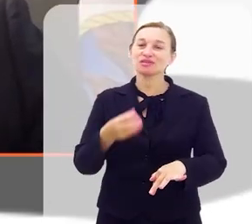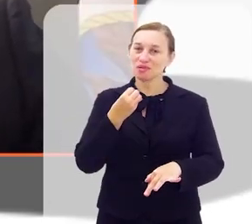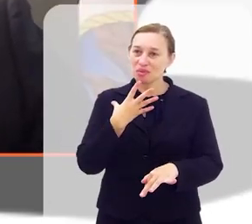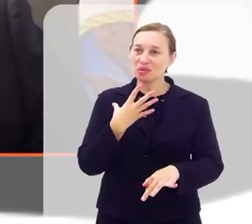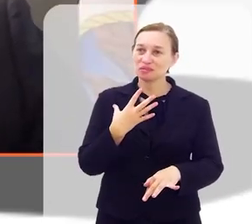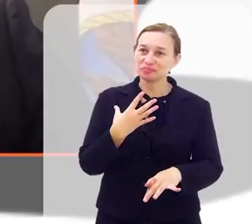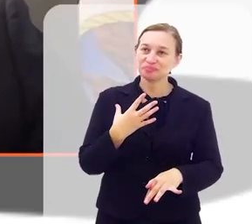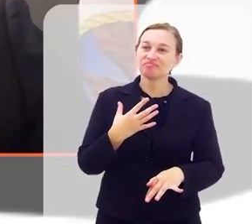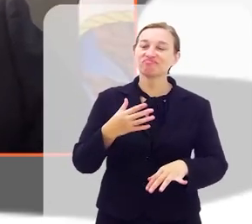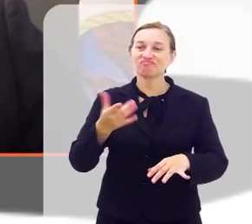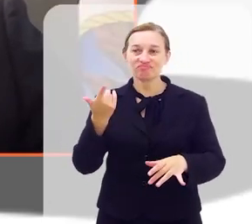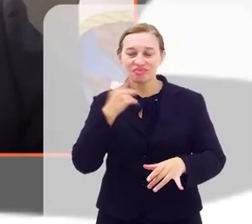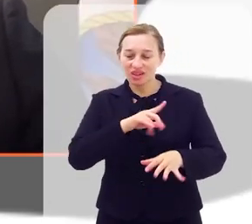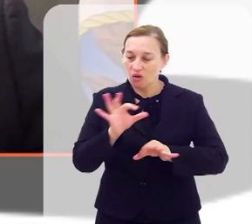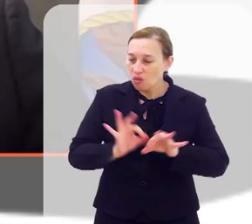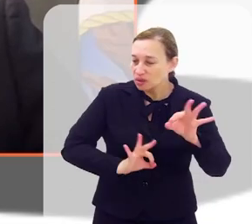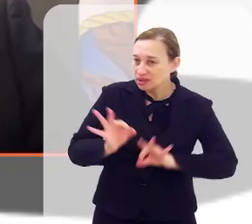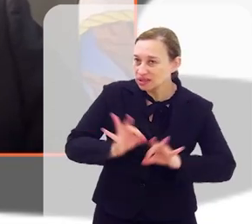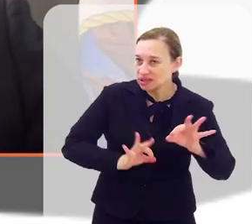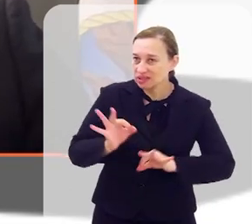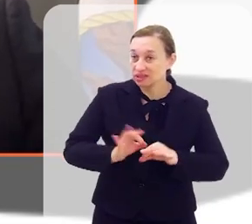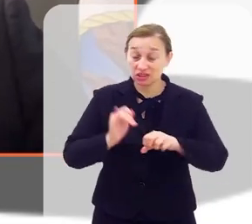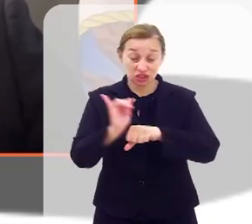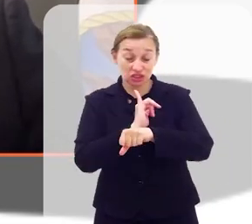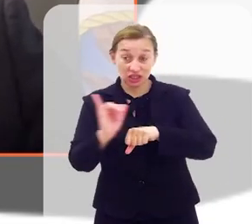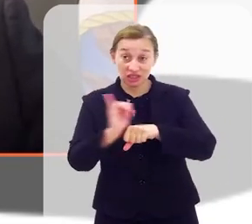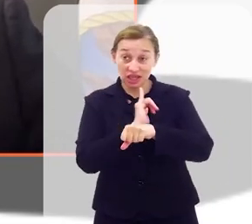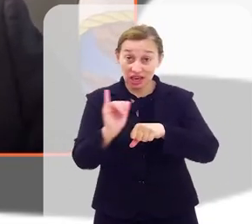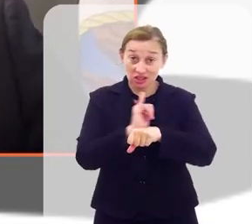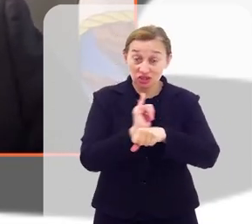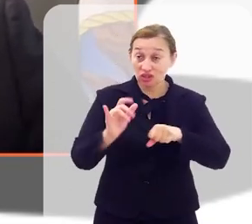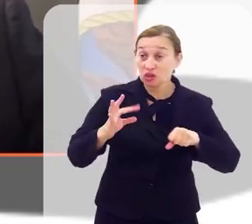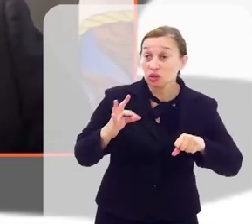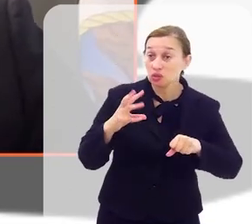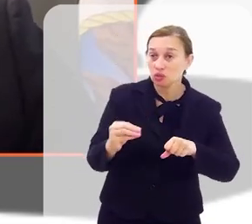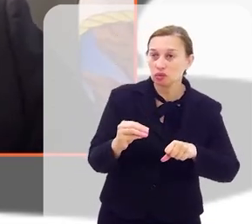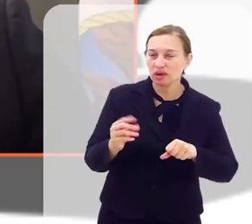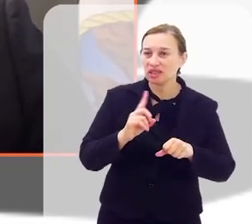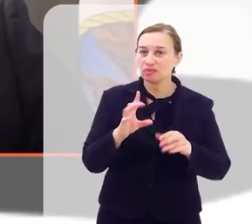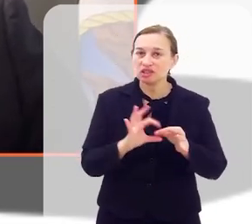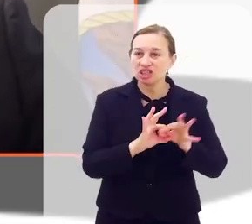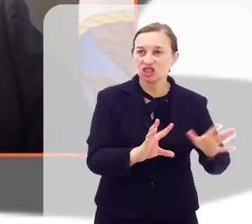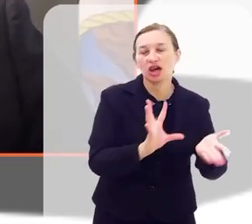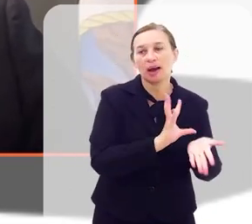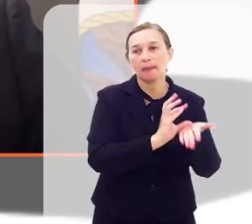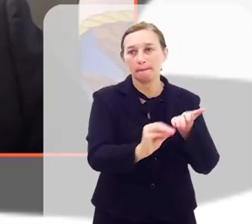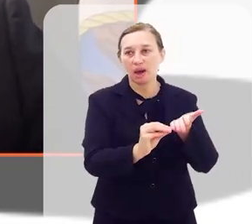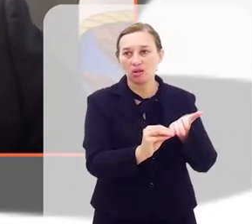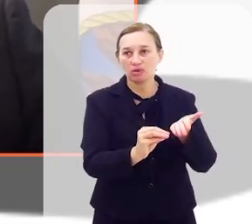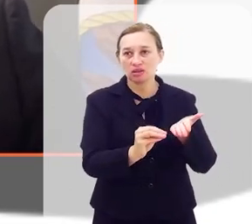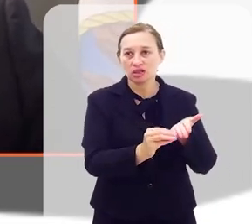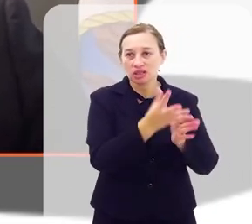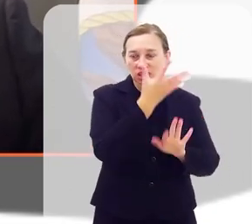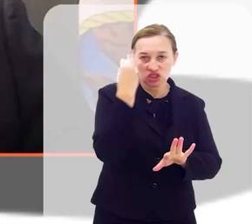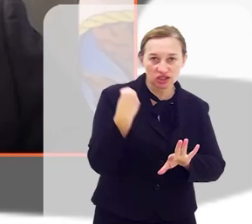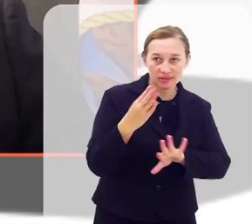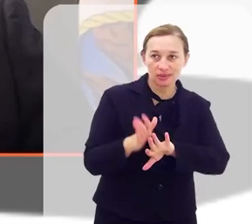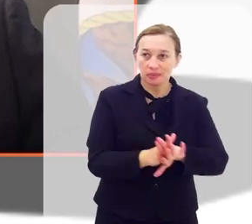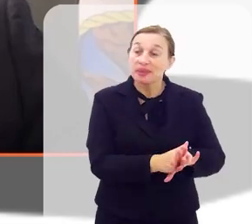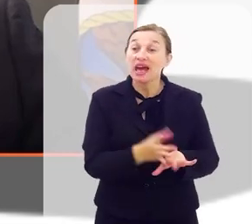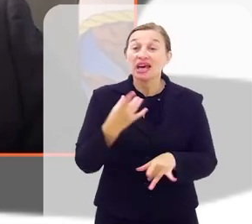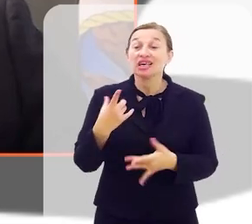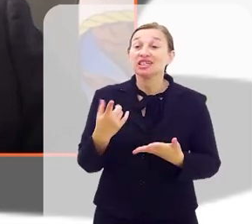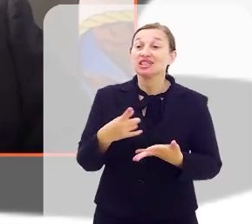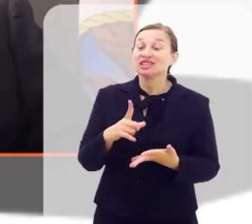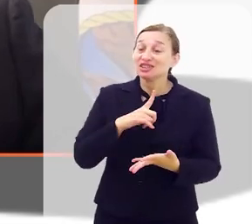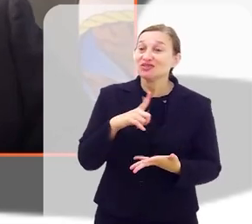organizado, criamos procedimentos para que não podemos deixar nenhuma pauta passar desapercebida. E